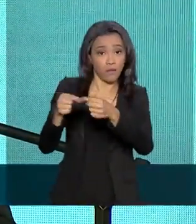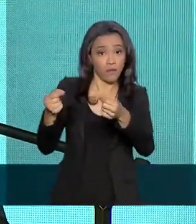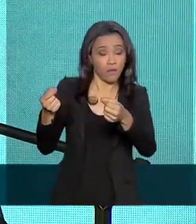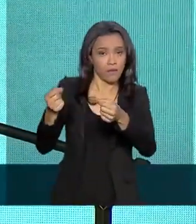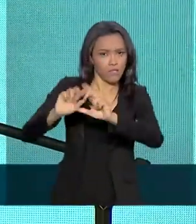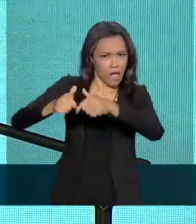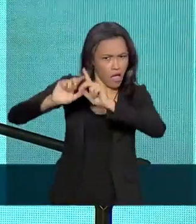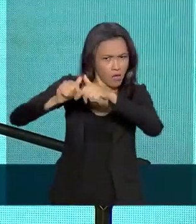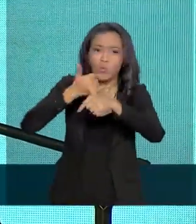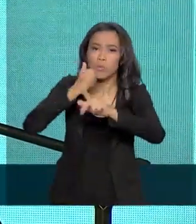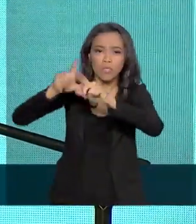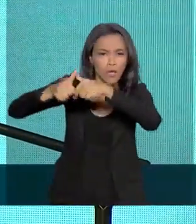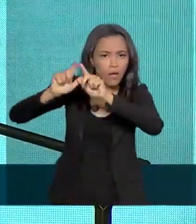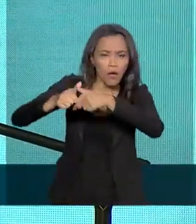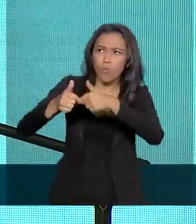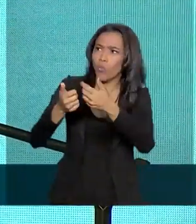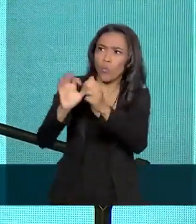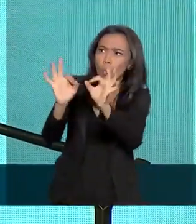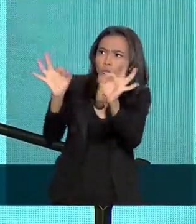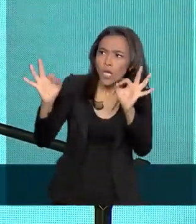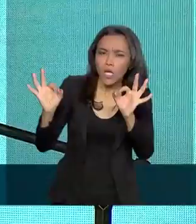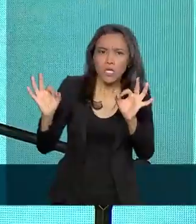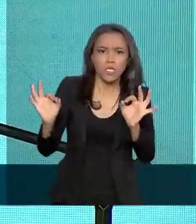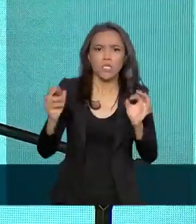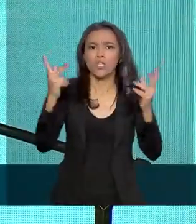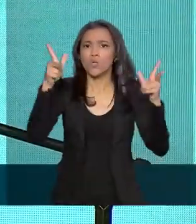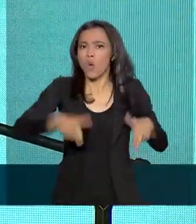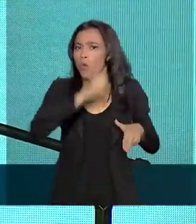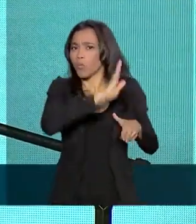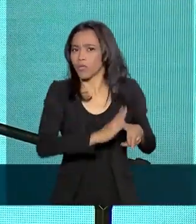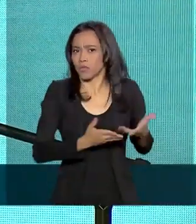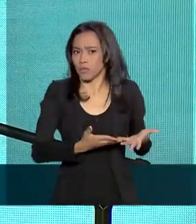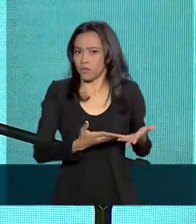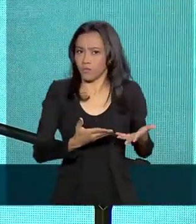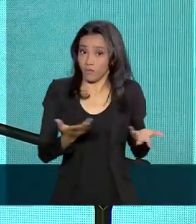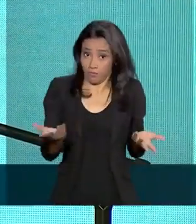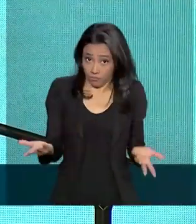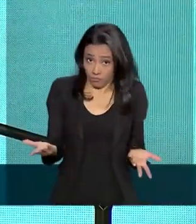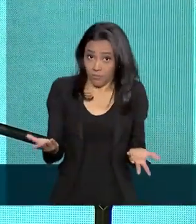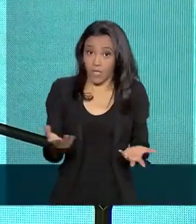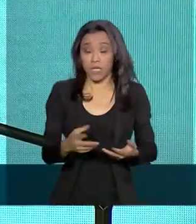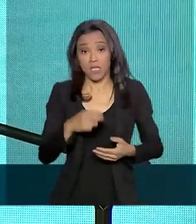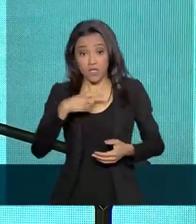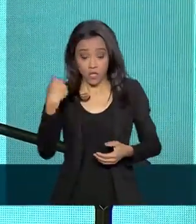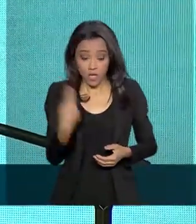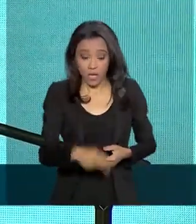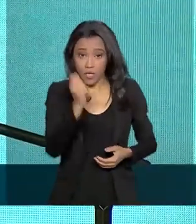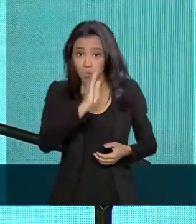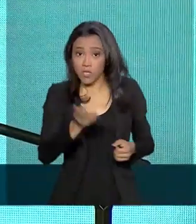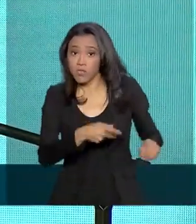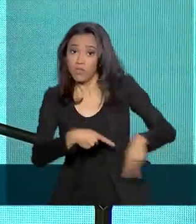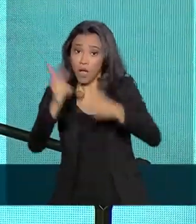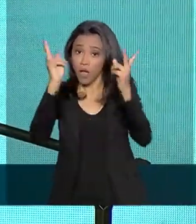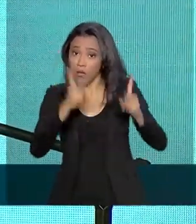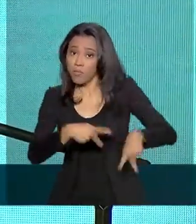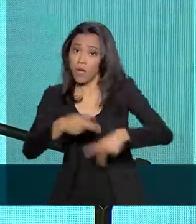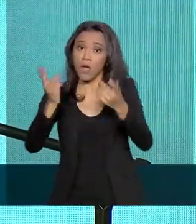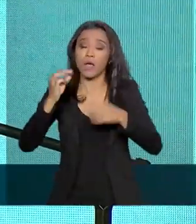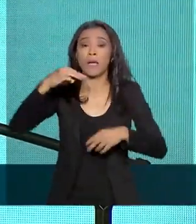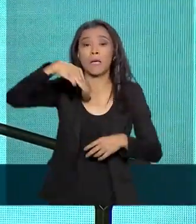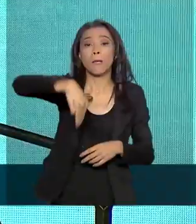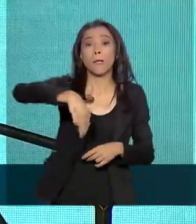Veja o que nós temos, o que nós não somos. A questão do aço, a gente exporta minério de ferro sem agregar valor nenhum,